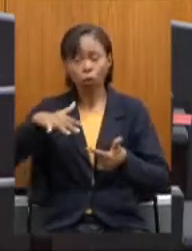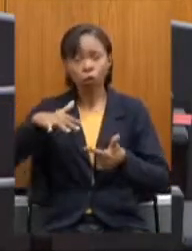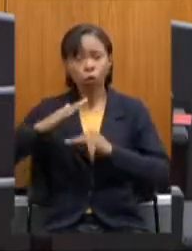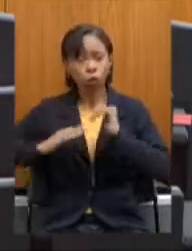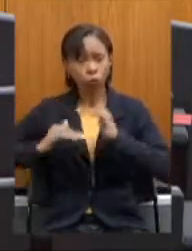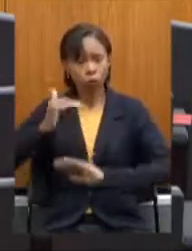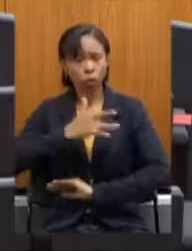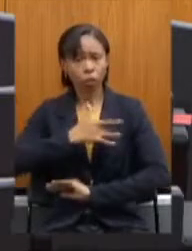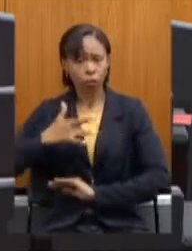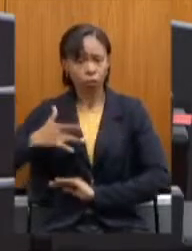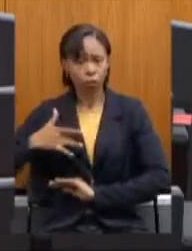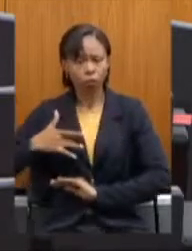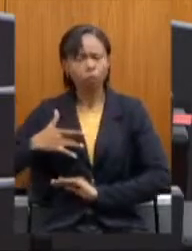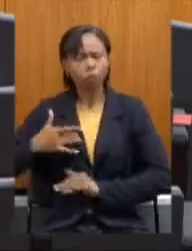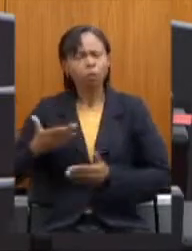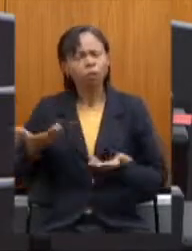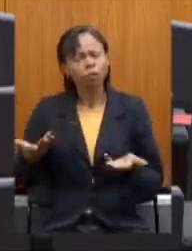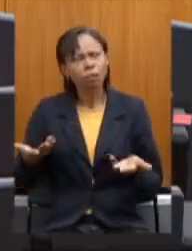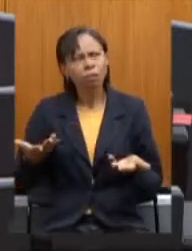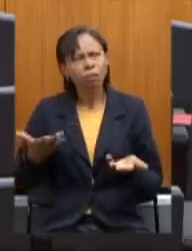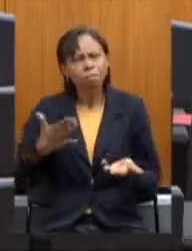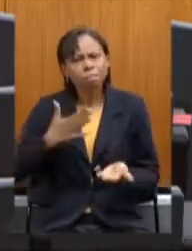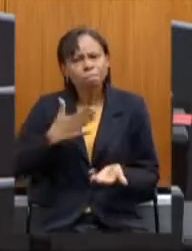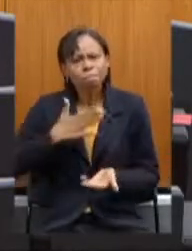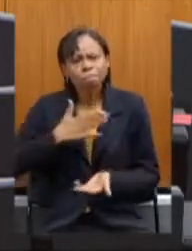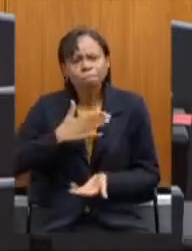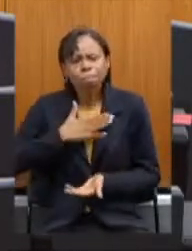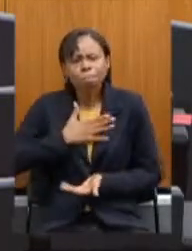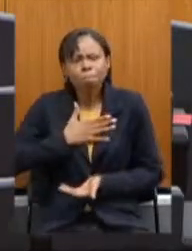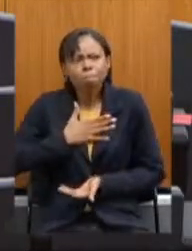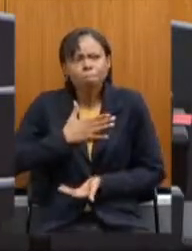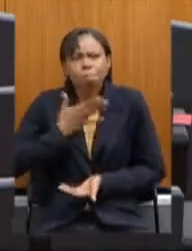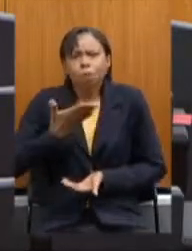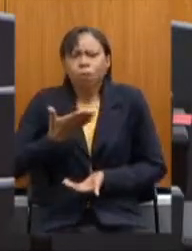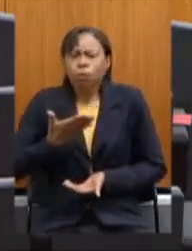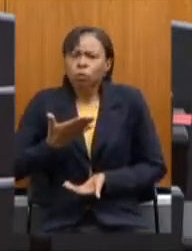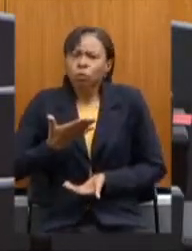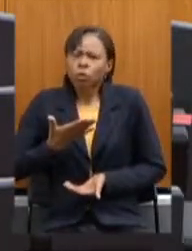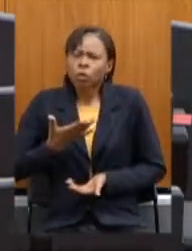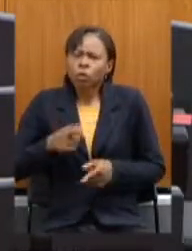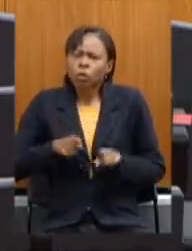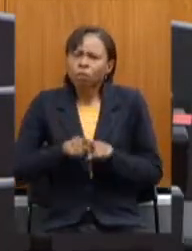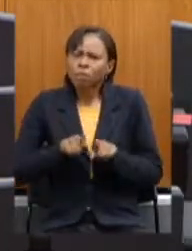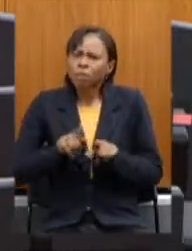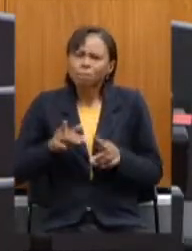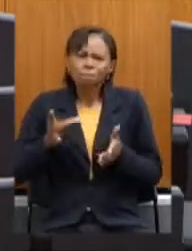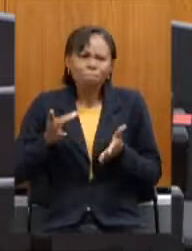O que nos causa espanto e que está nos causando muita indignação